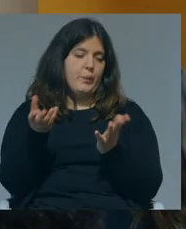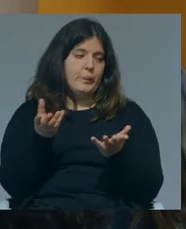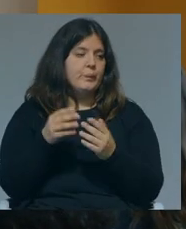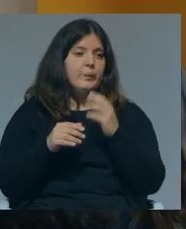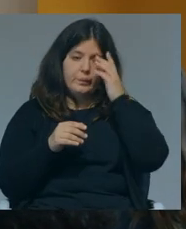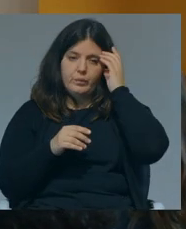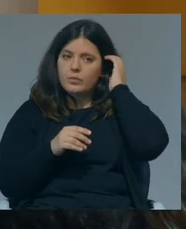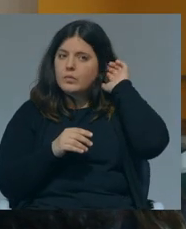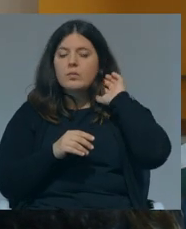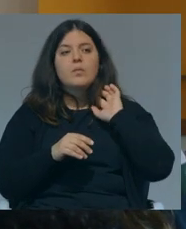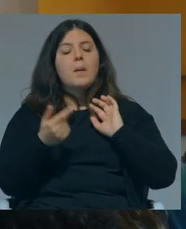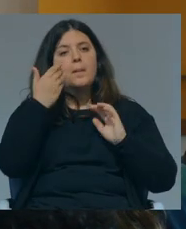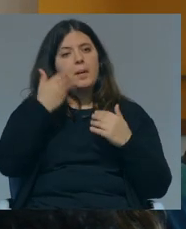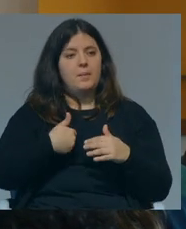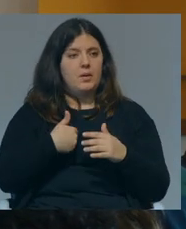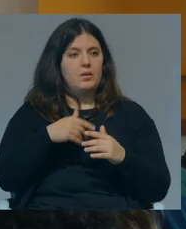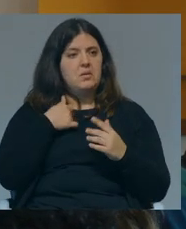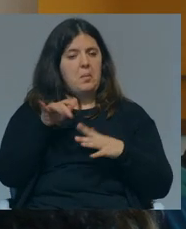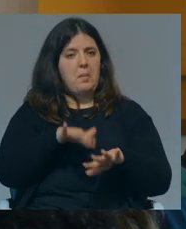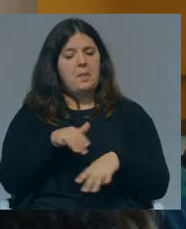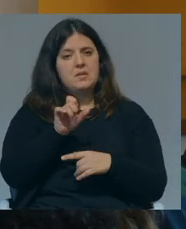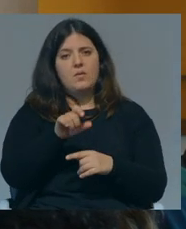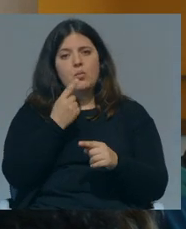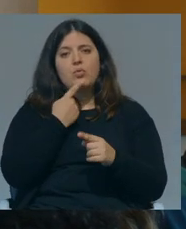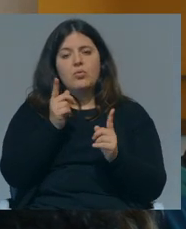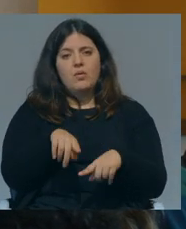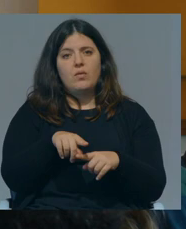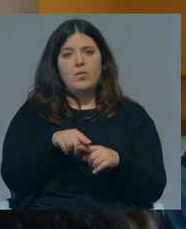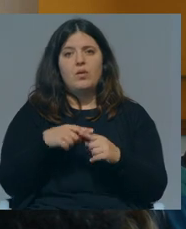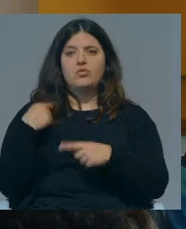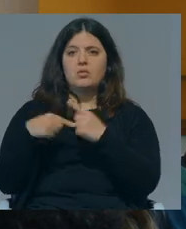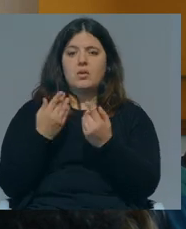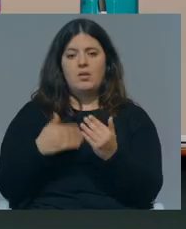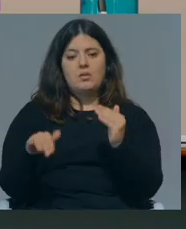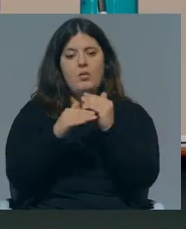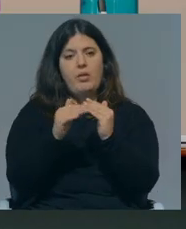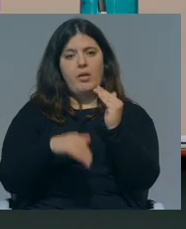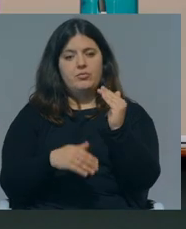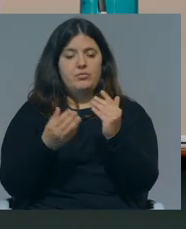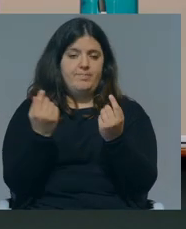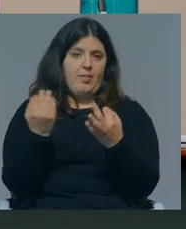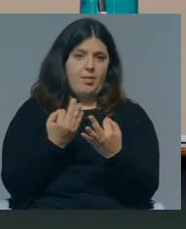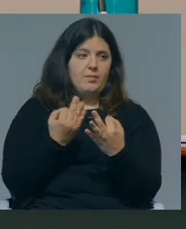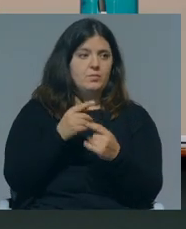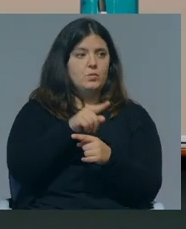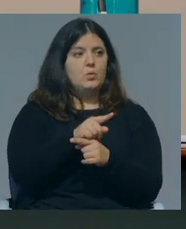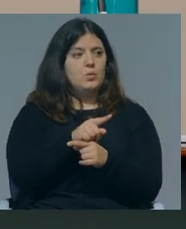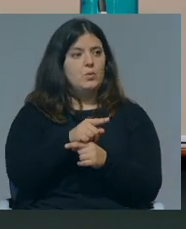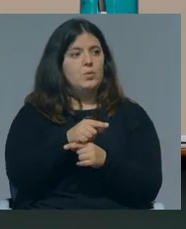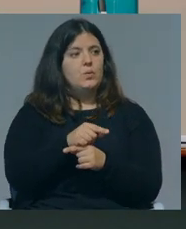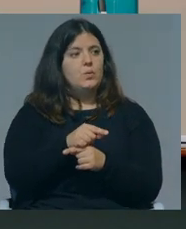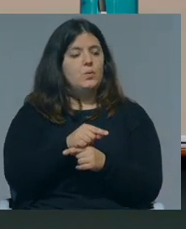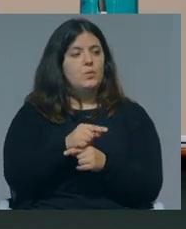Não sei se... Não, isso eu acho, para mim isso é perfeitamente pacífico, até porque mais uma vez é muito gerador de desigualdades, não é? Ou seja, o facto de teres muito disso